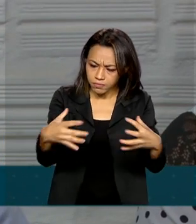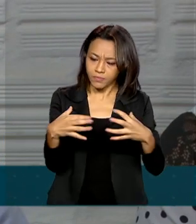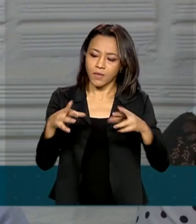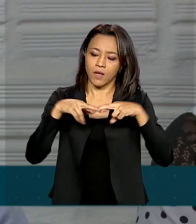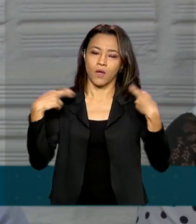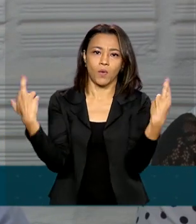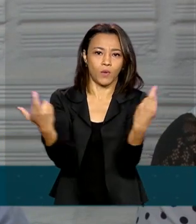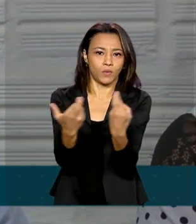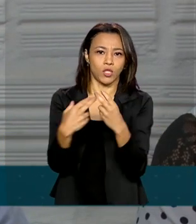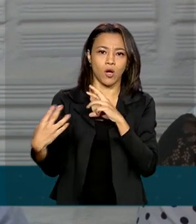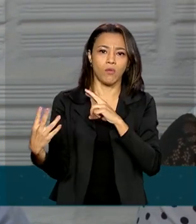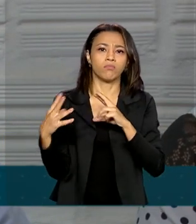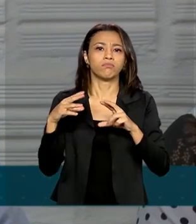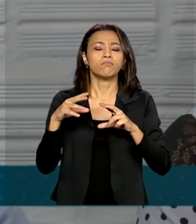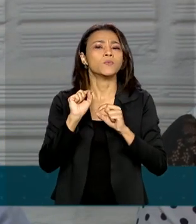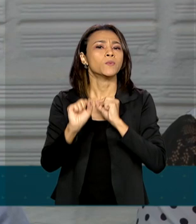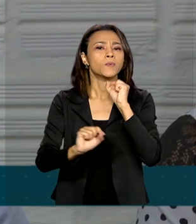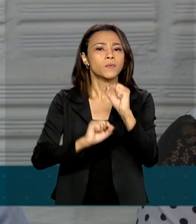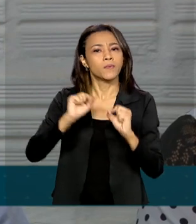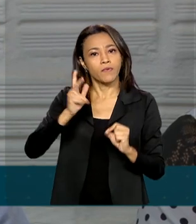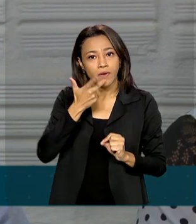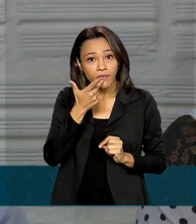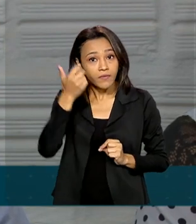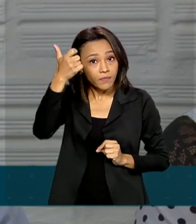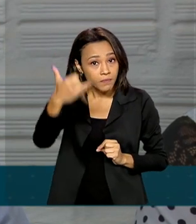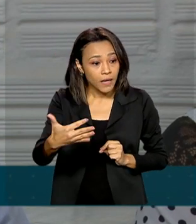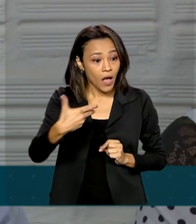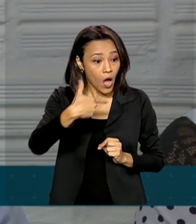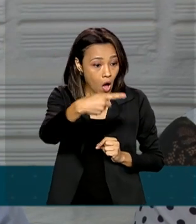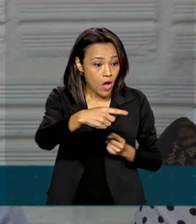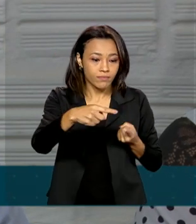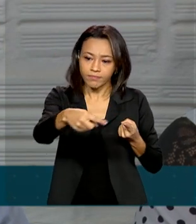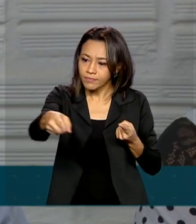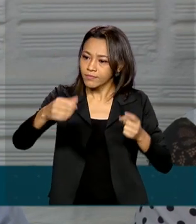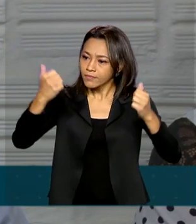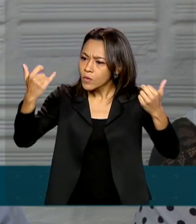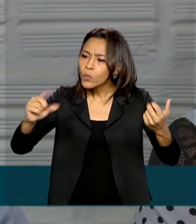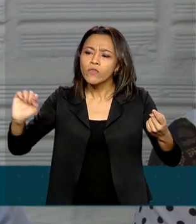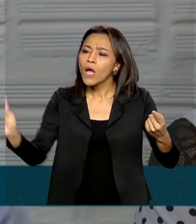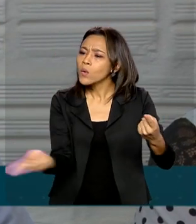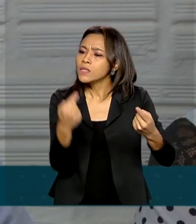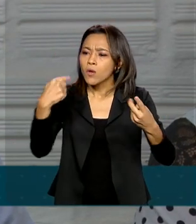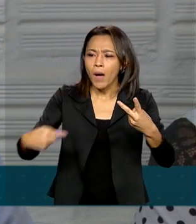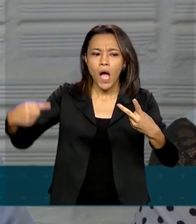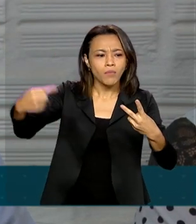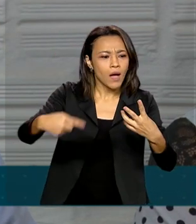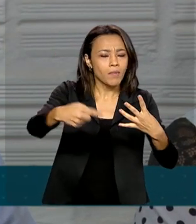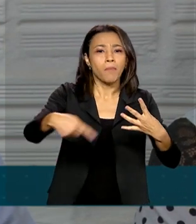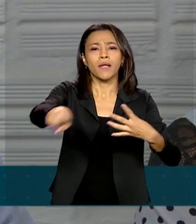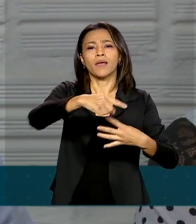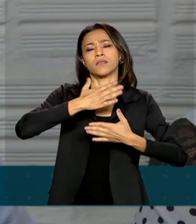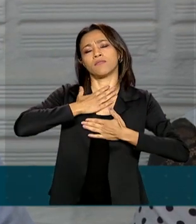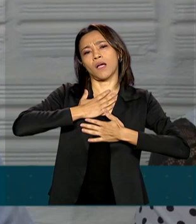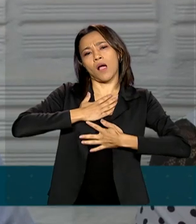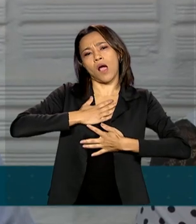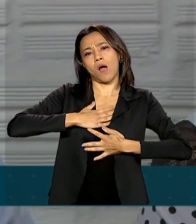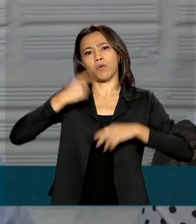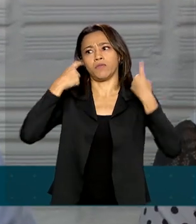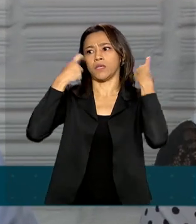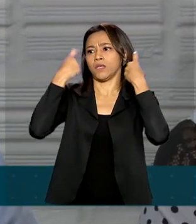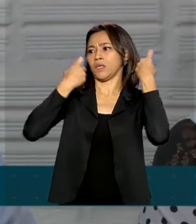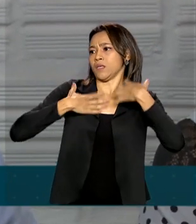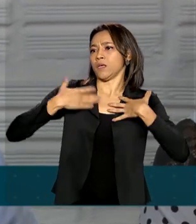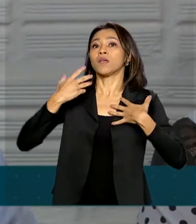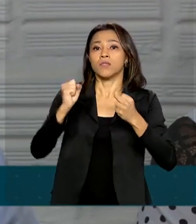serviço social, para demonstrar à população exatamente o que aconteceu e dar tranquilidade para que as pessoas possam